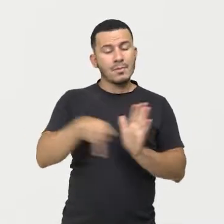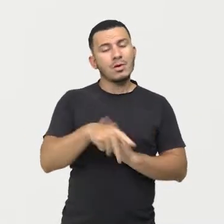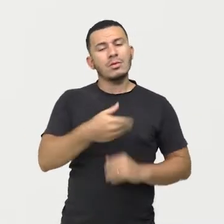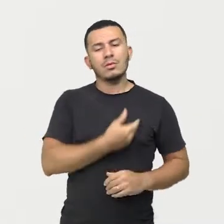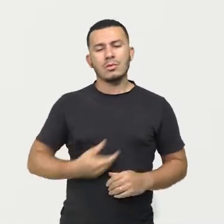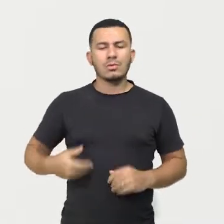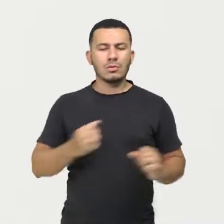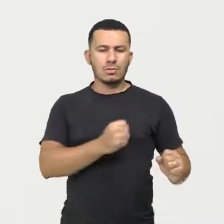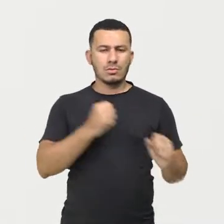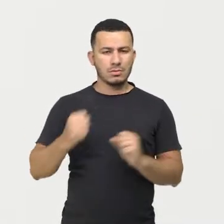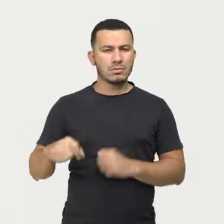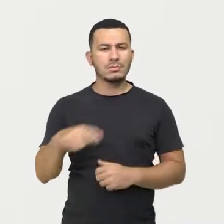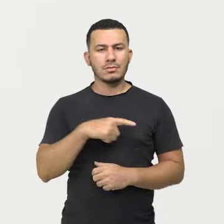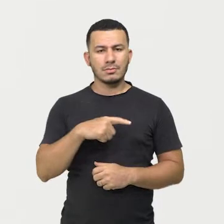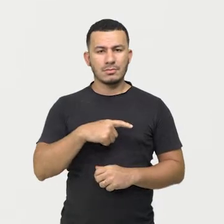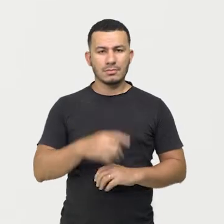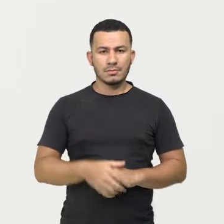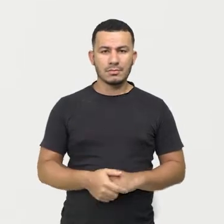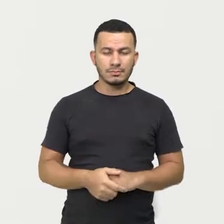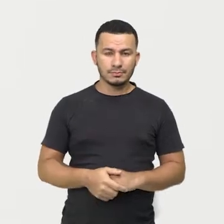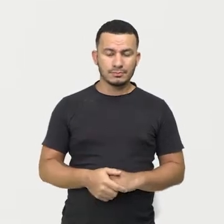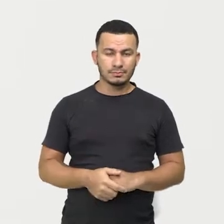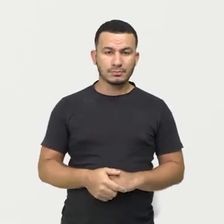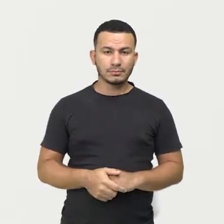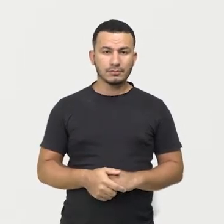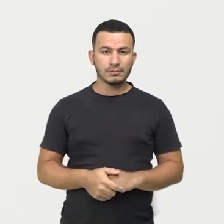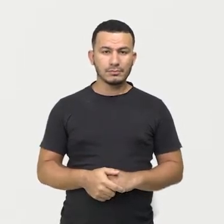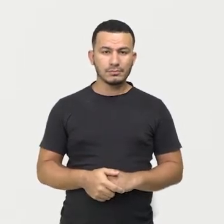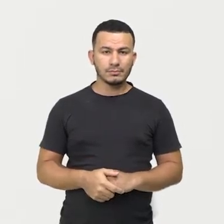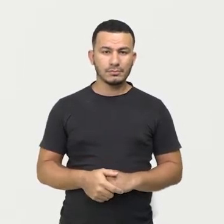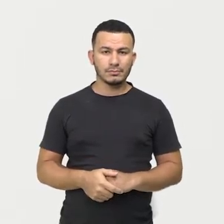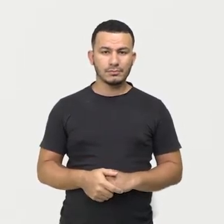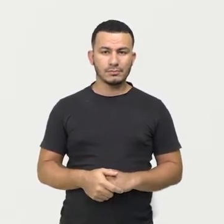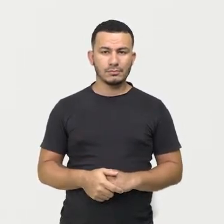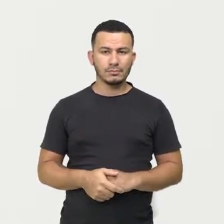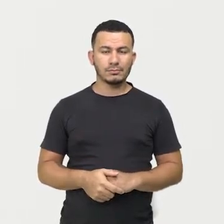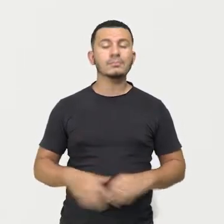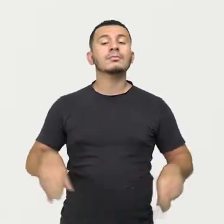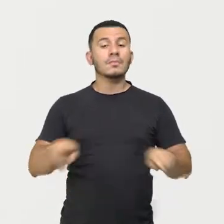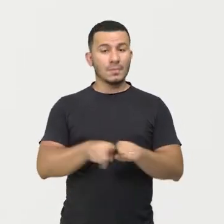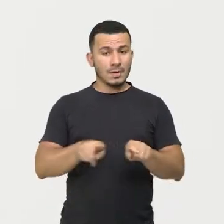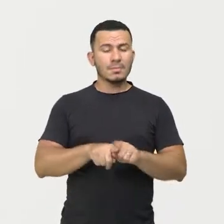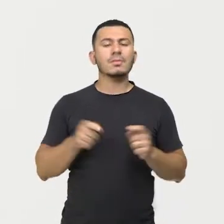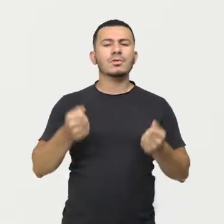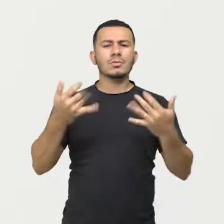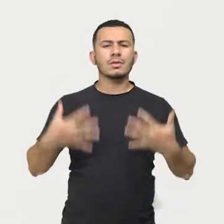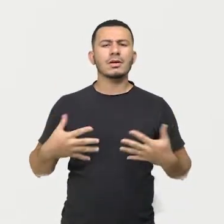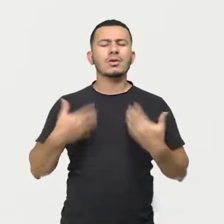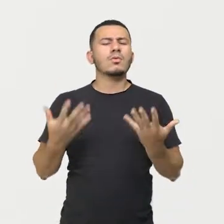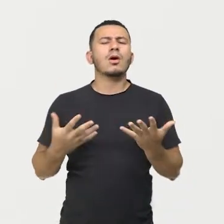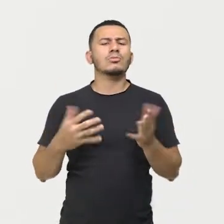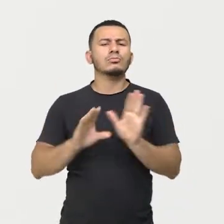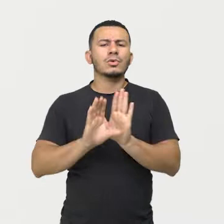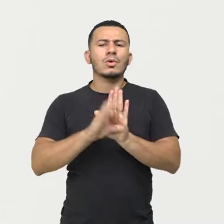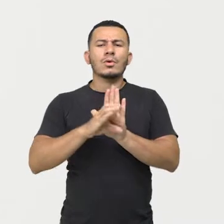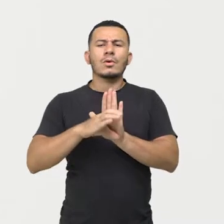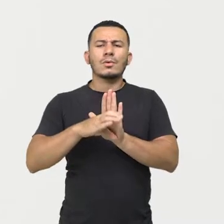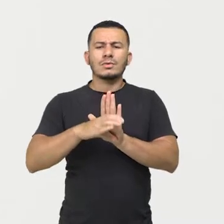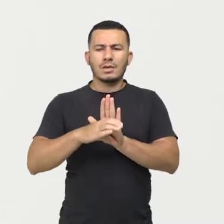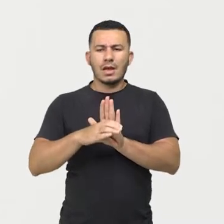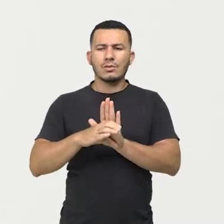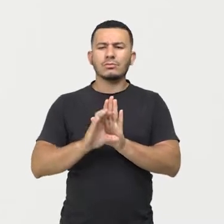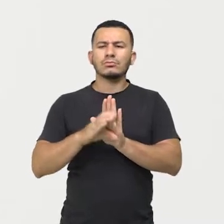claro isso daí. E aí, a gente vai verificar ainda qual é o conceito da unidade de